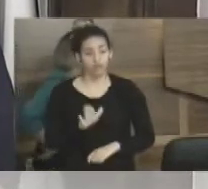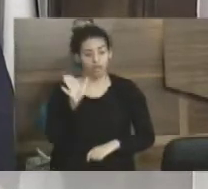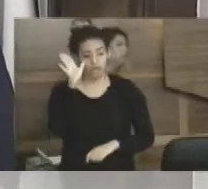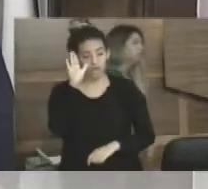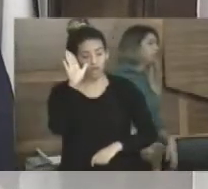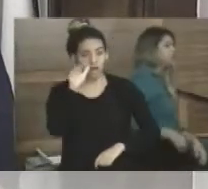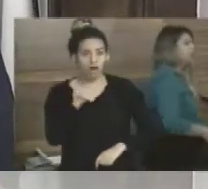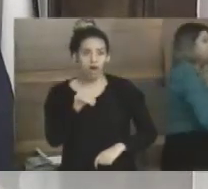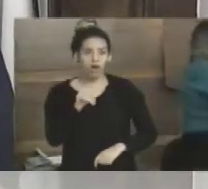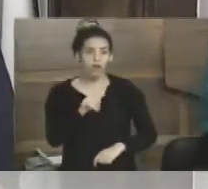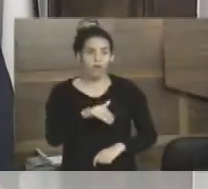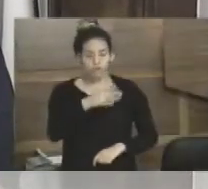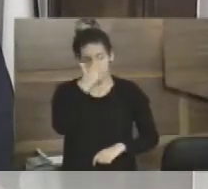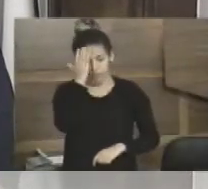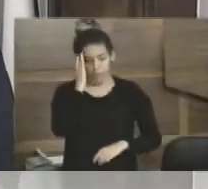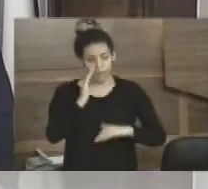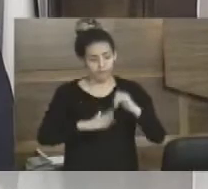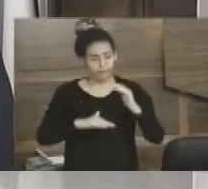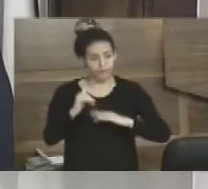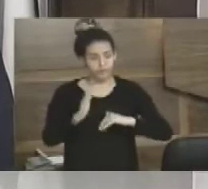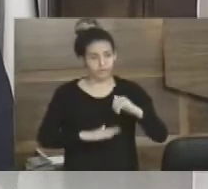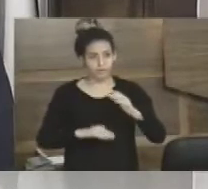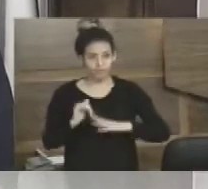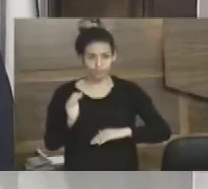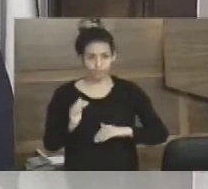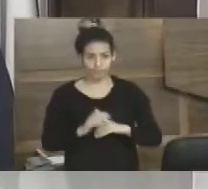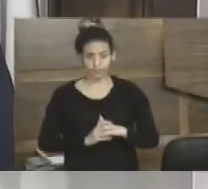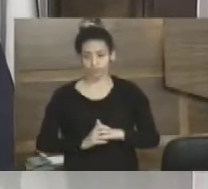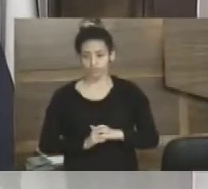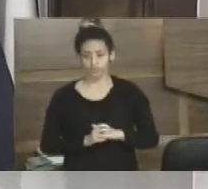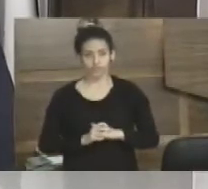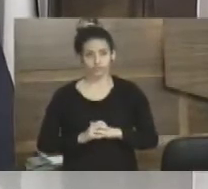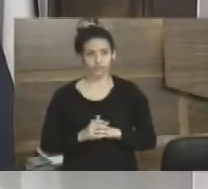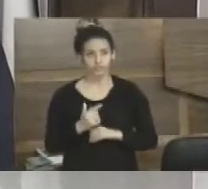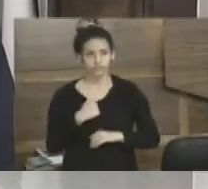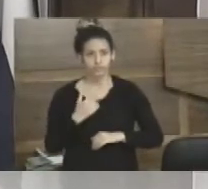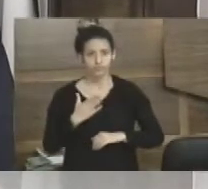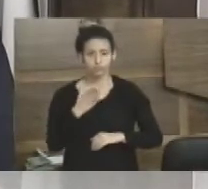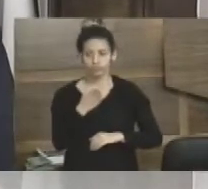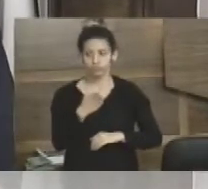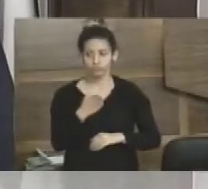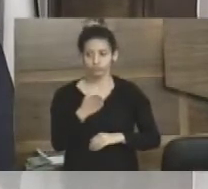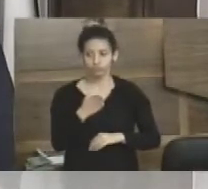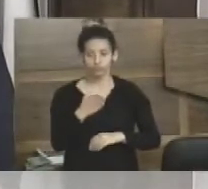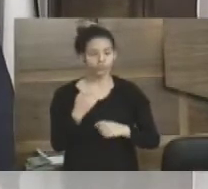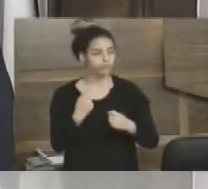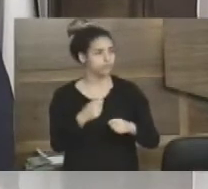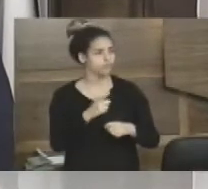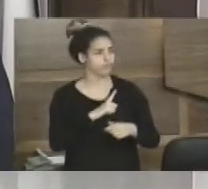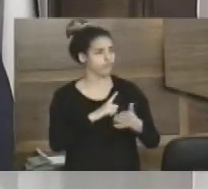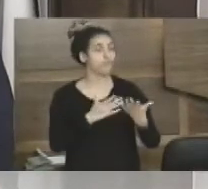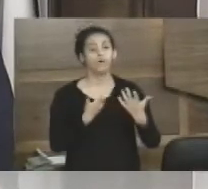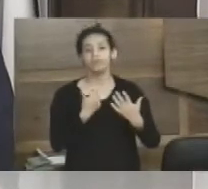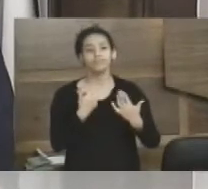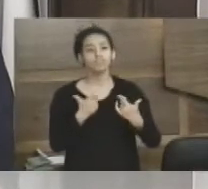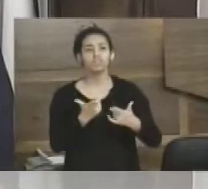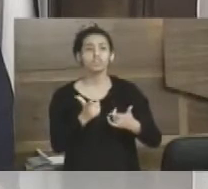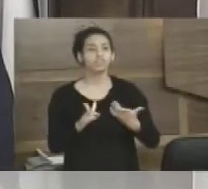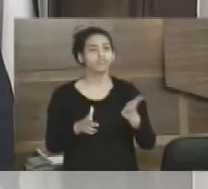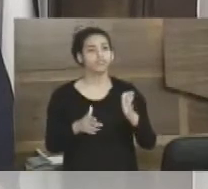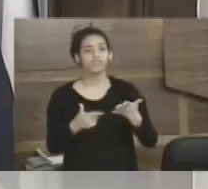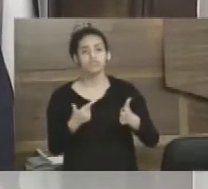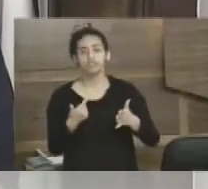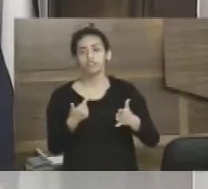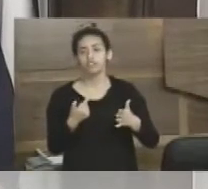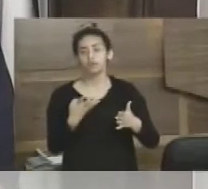atenção de quem presta o serviço que a nossa população não tem. Eu cheguei lá, deveriam ter mais ou menos umas 40 crianças